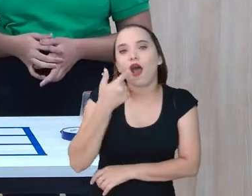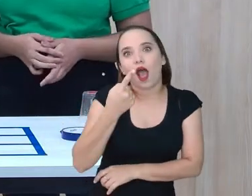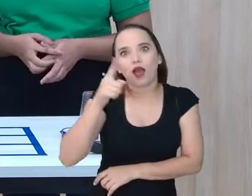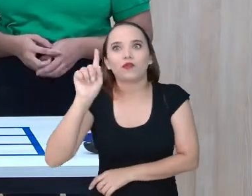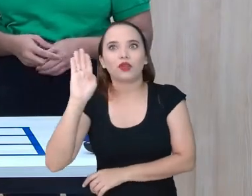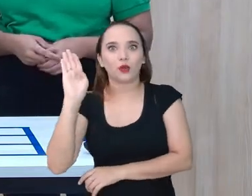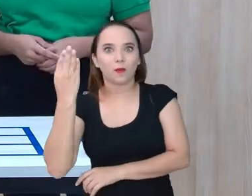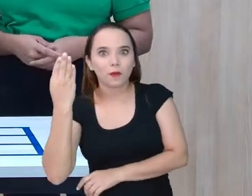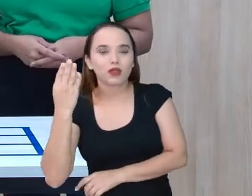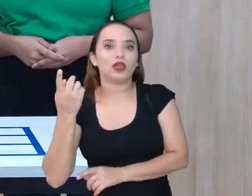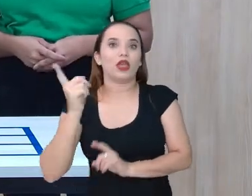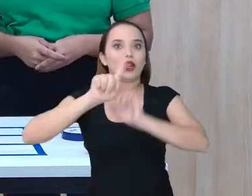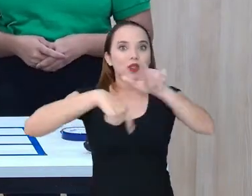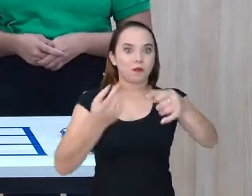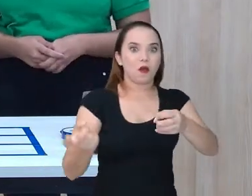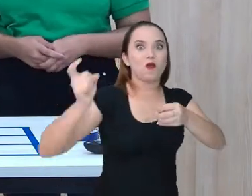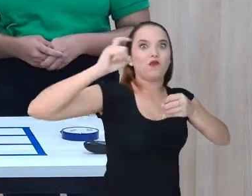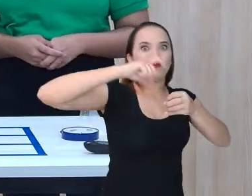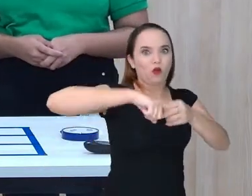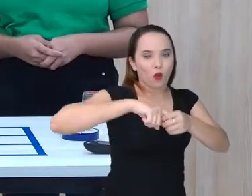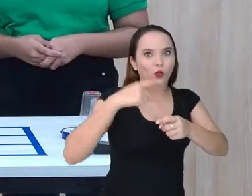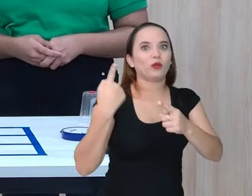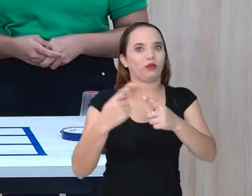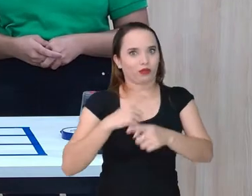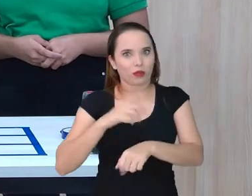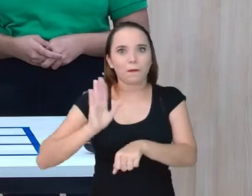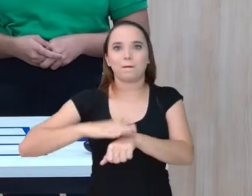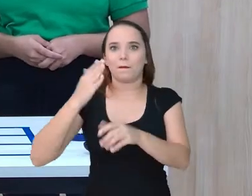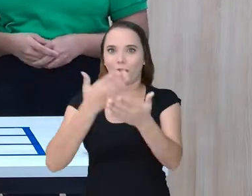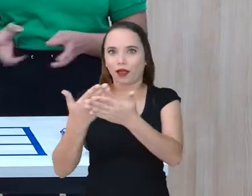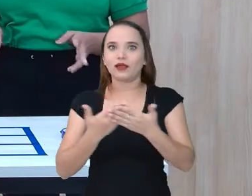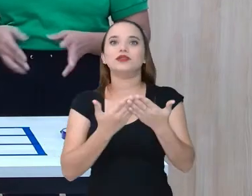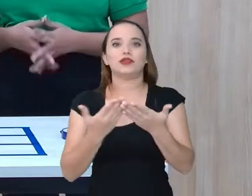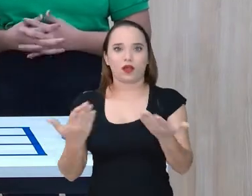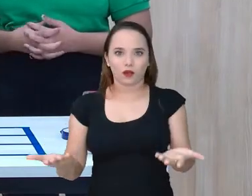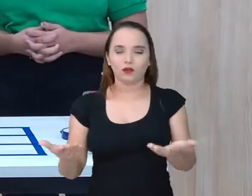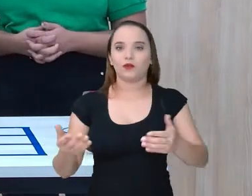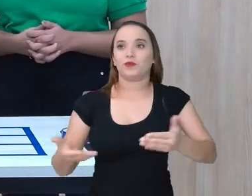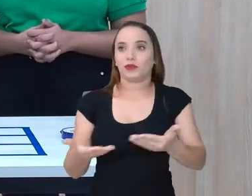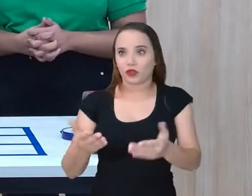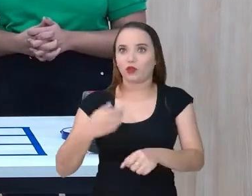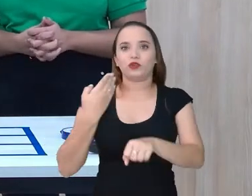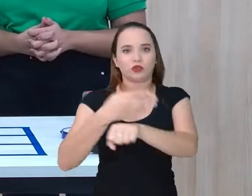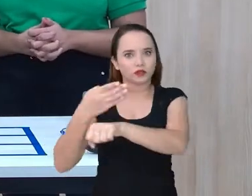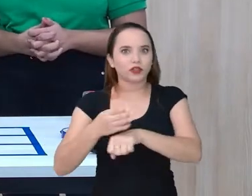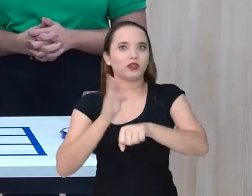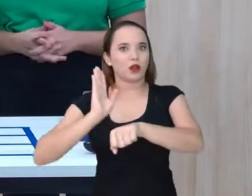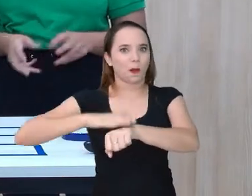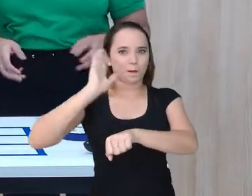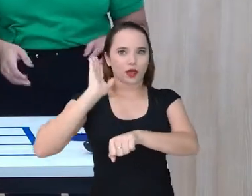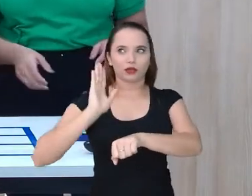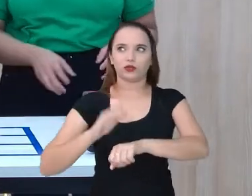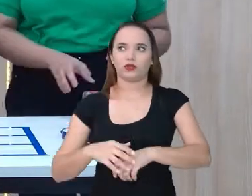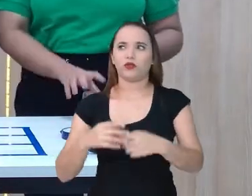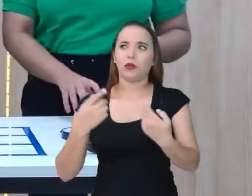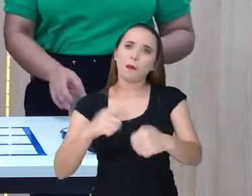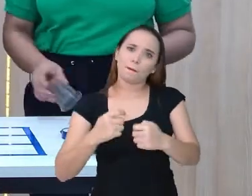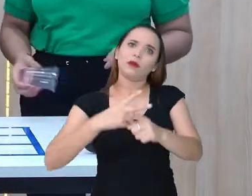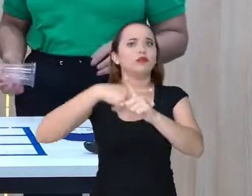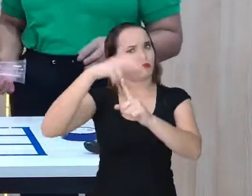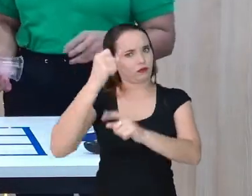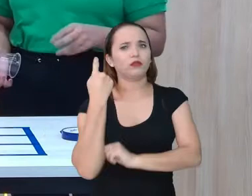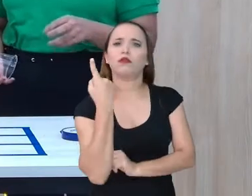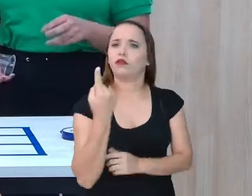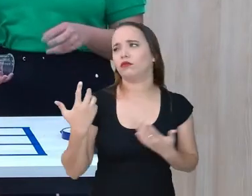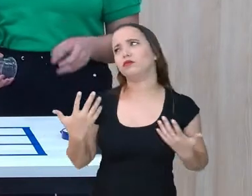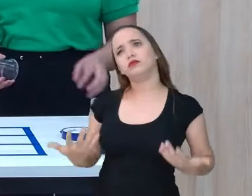volta, que vai ter mais uma aula pra vocês hoje, olha aí. Isso. Tudo chique, né? Enquanto isso, a gente vai treinando. Enquanto isso, a gente vai jogar mais uma. Vai jogar Eu preciso ganhar uma, minha gente,